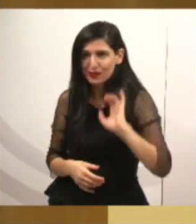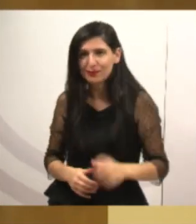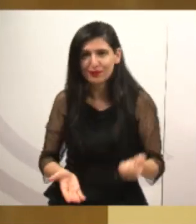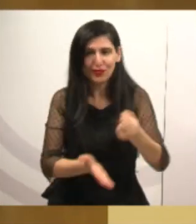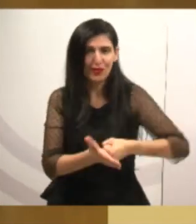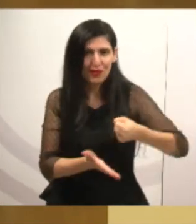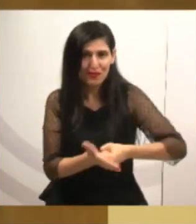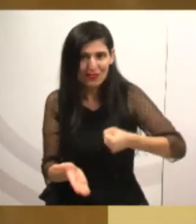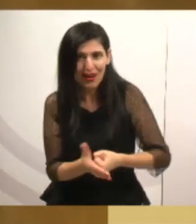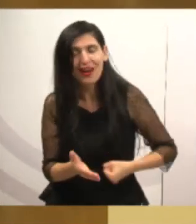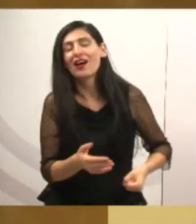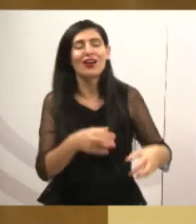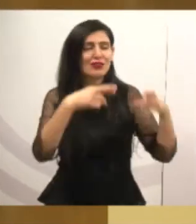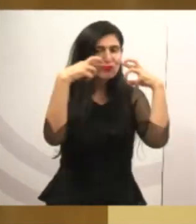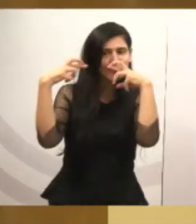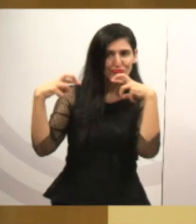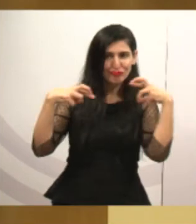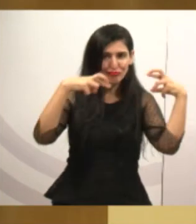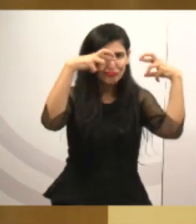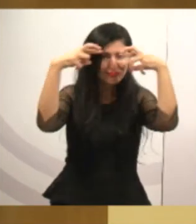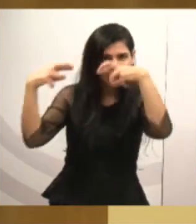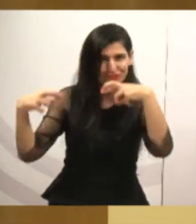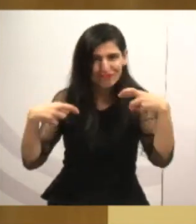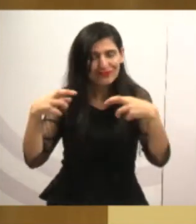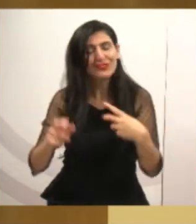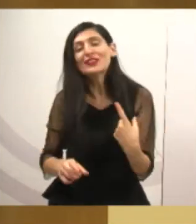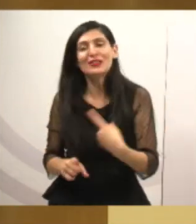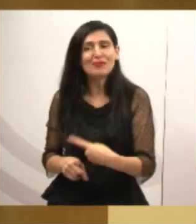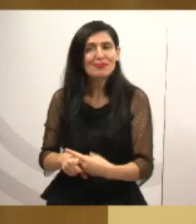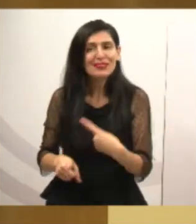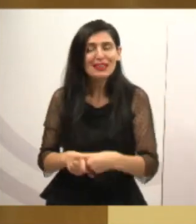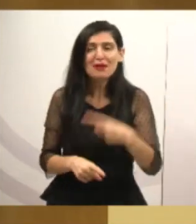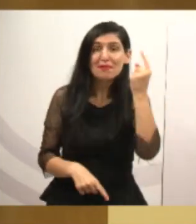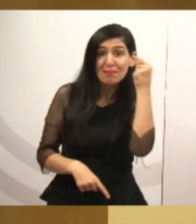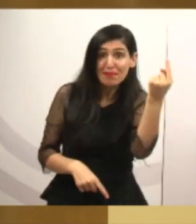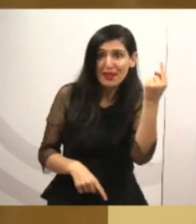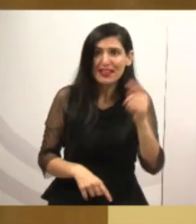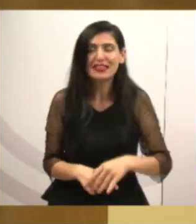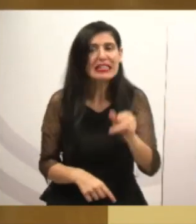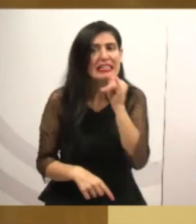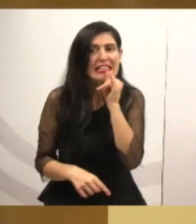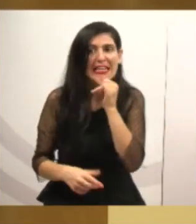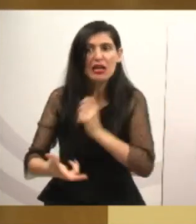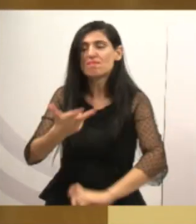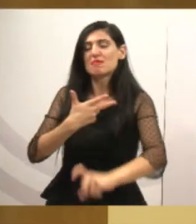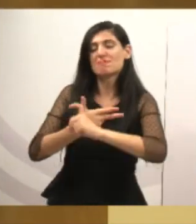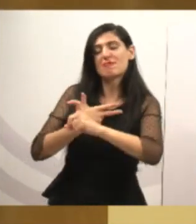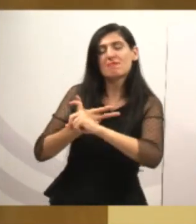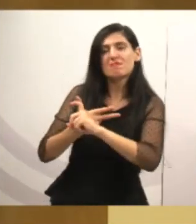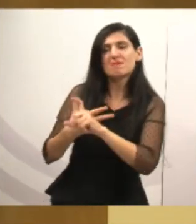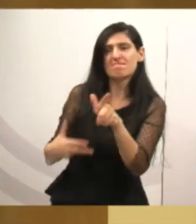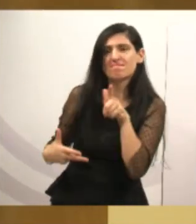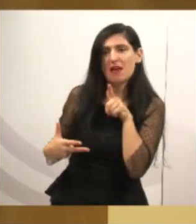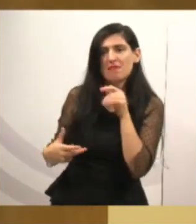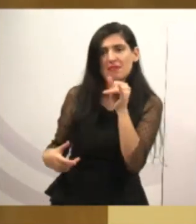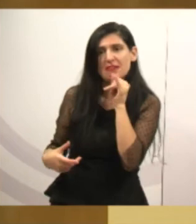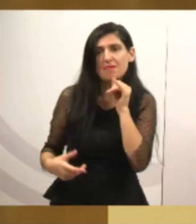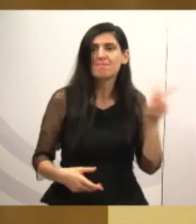ser cobrado, fiscalizar o que tem que ser fiscalizado. Porque vocês já imaginam, se tivesse o executivo e não tivesse os vereadores para cobrar,